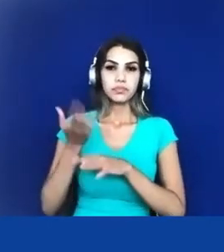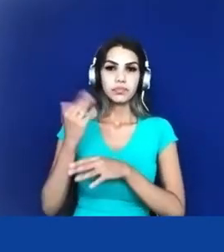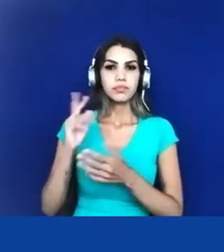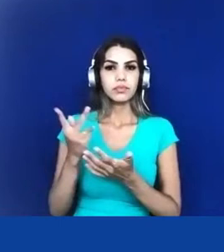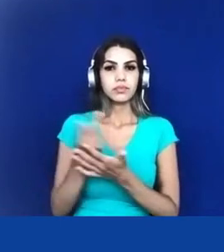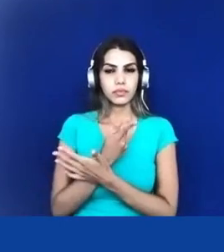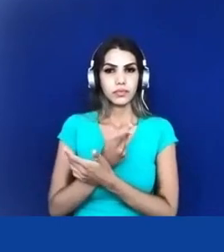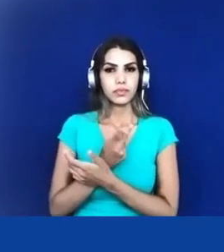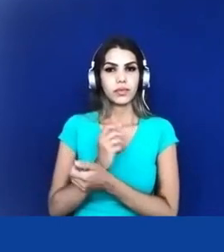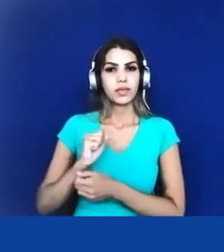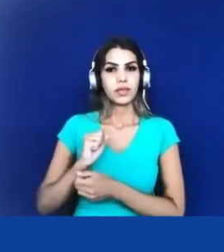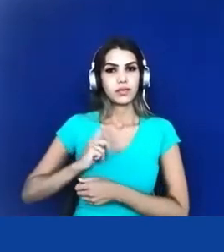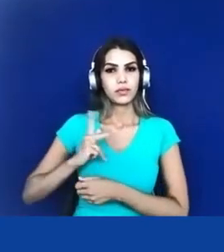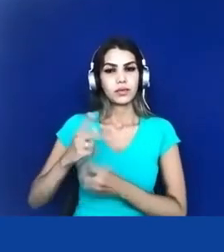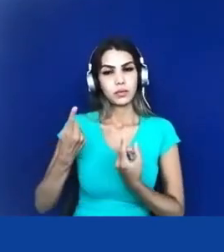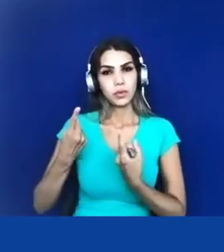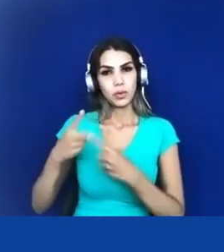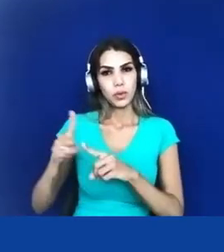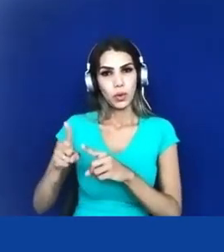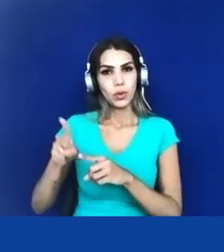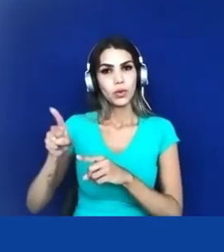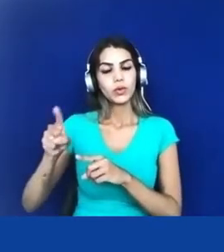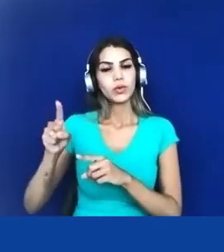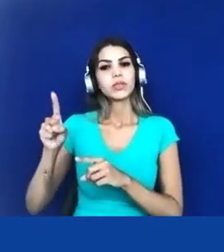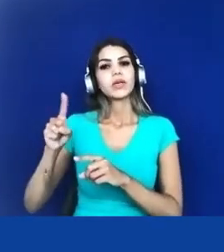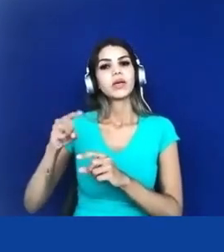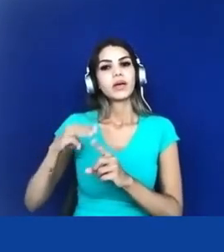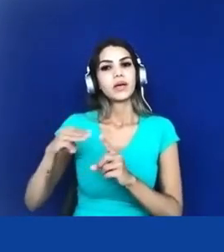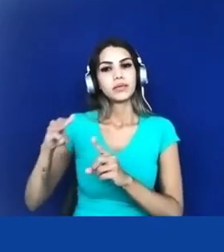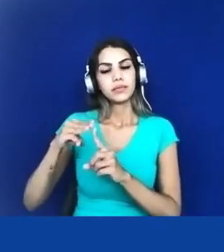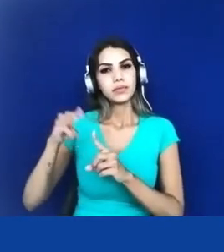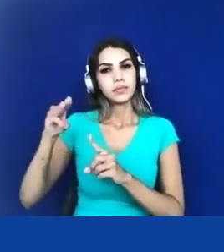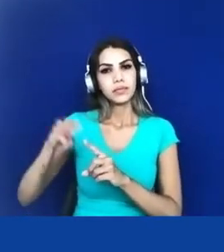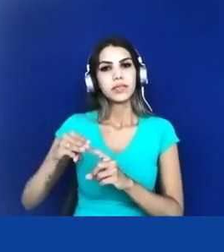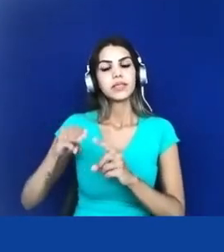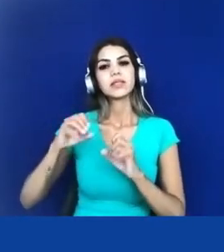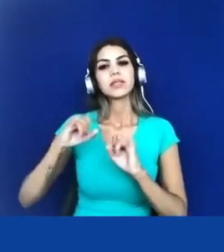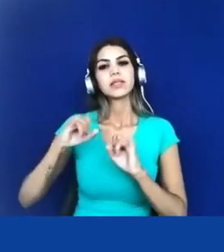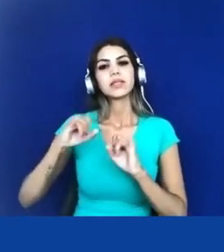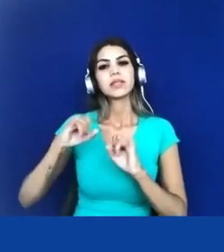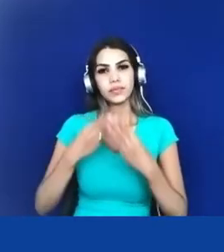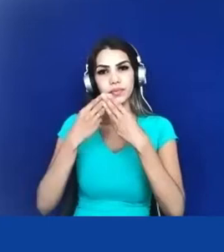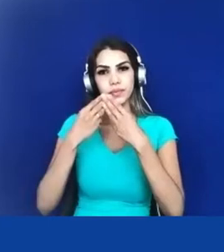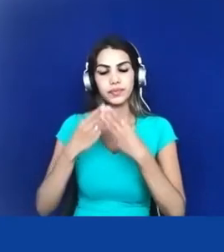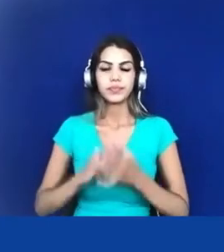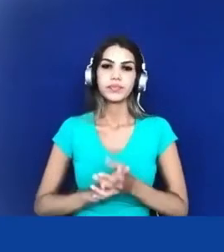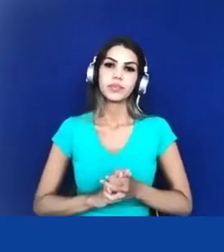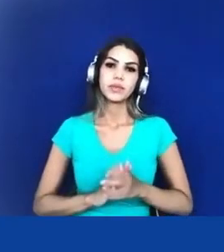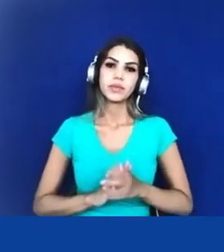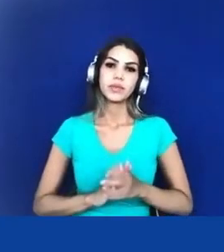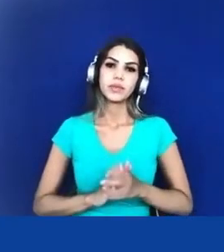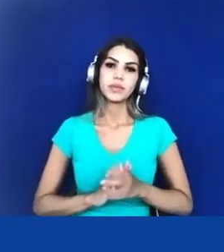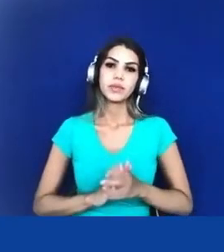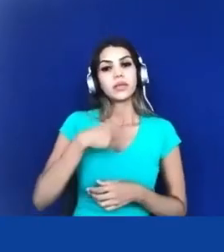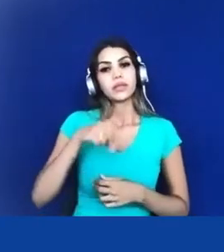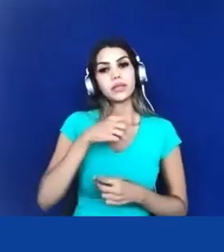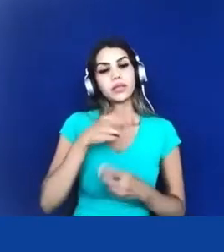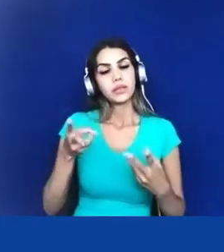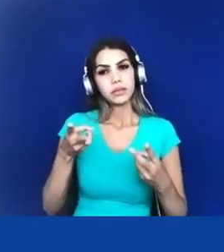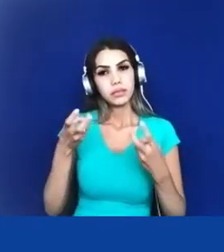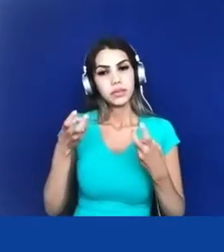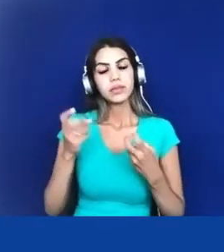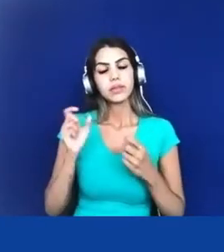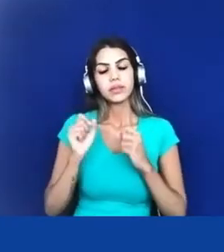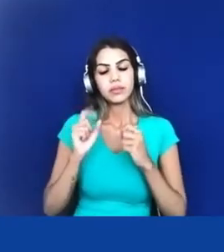de alguma forma nós vimos essa violência do poder e do qual eu posso fazer um diálogo